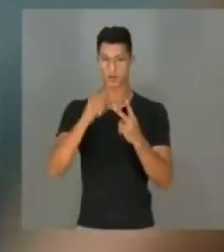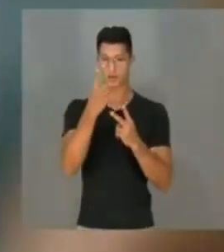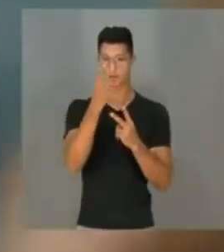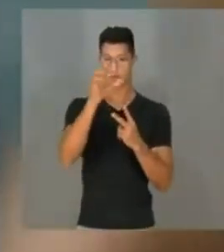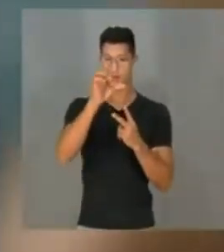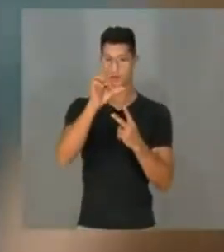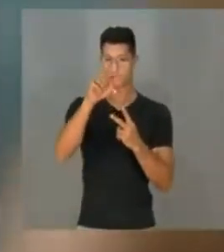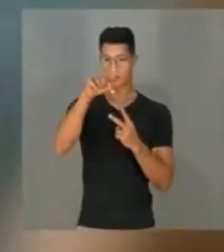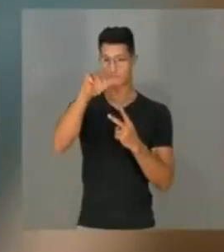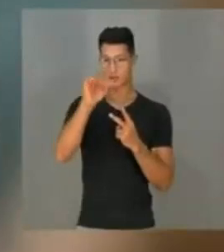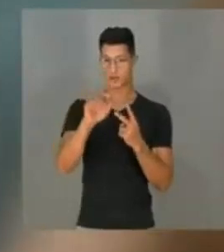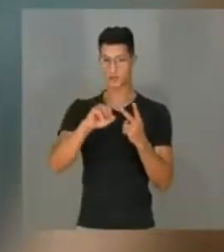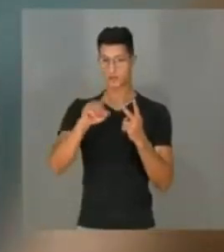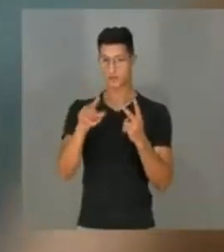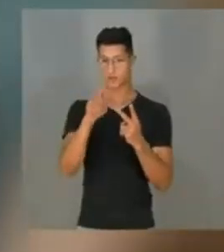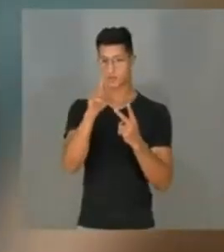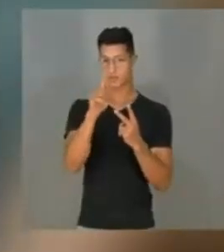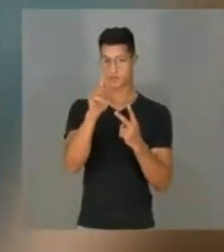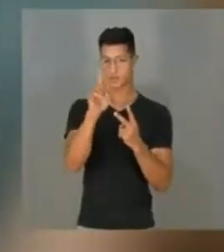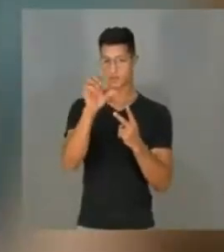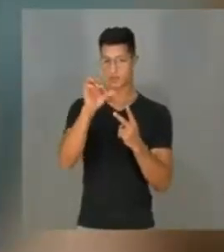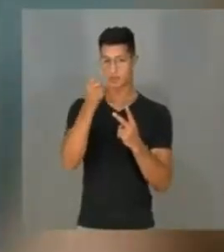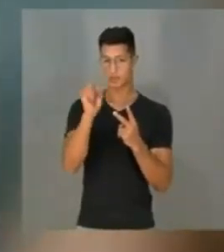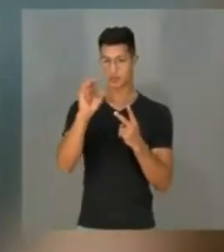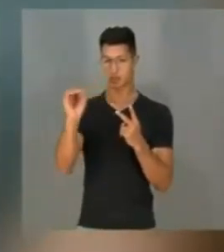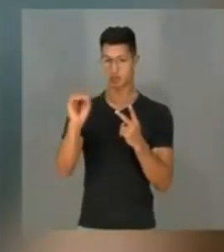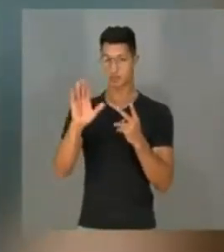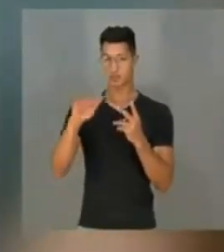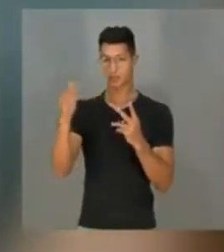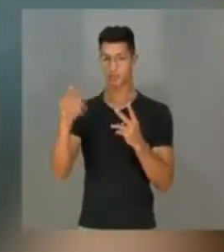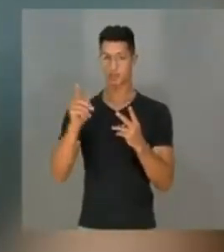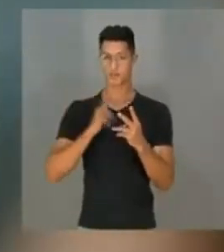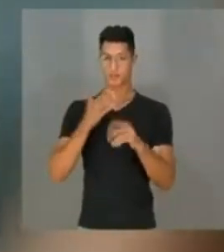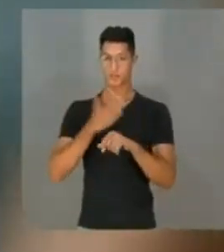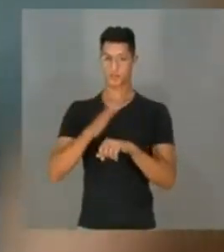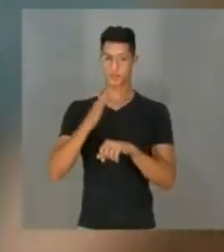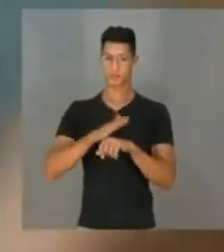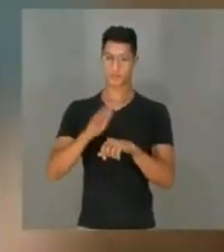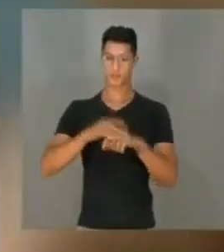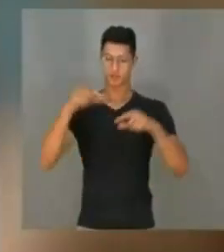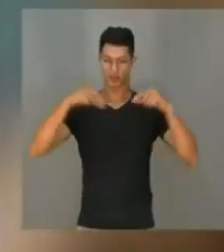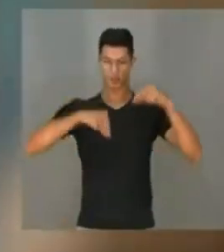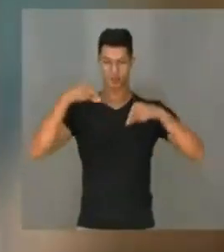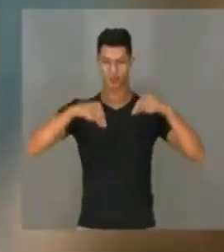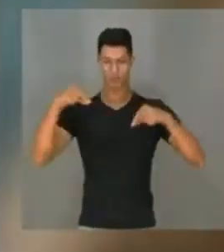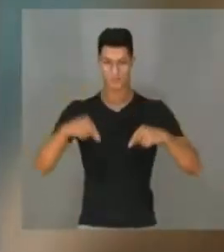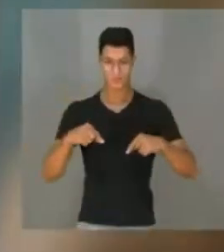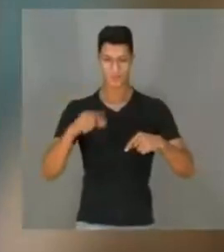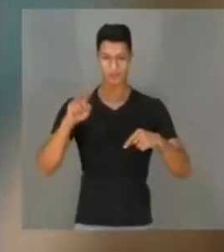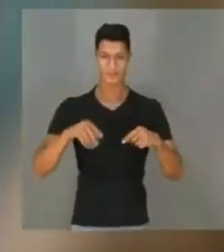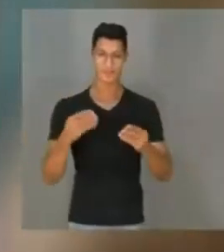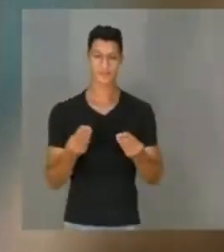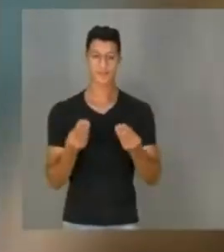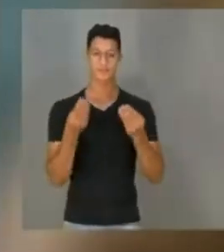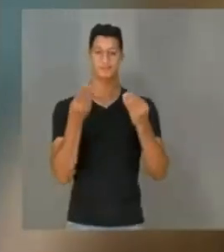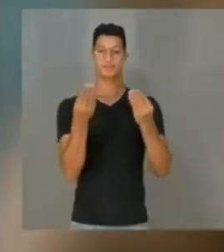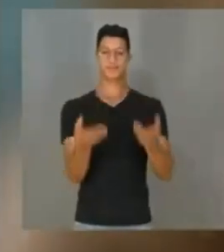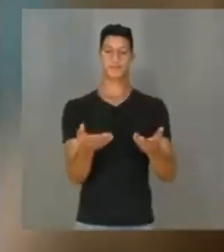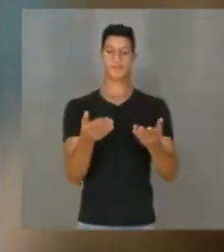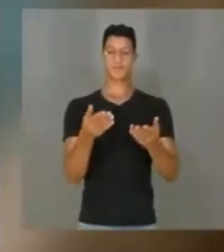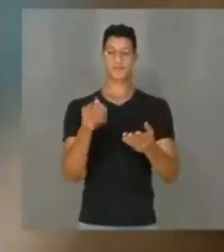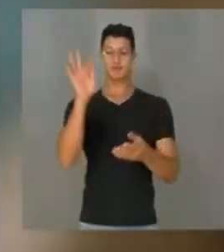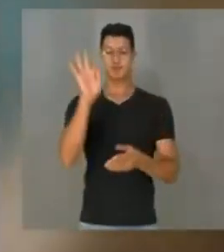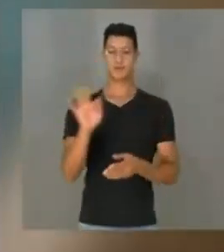1970 a 1980, quando o treinamento em acupuntura era oferecido por